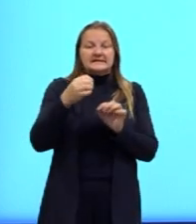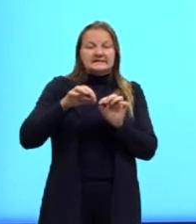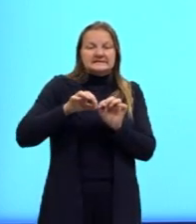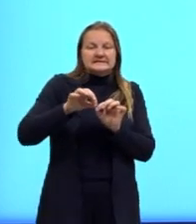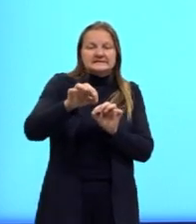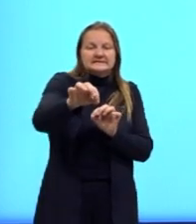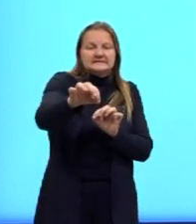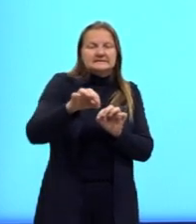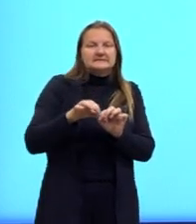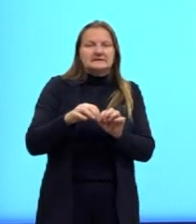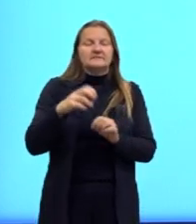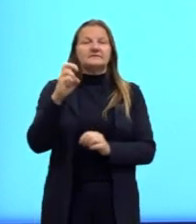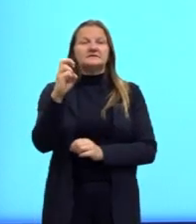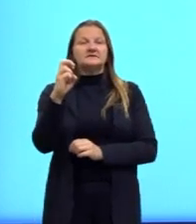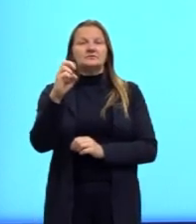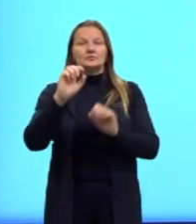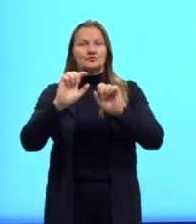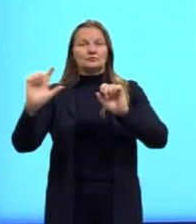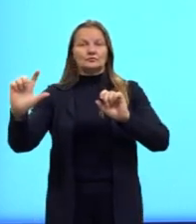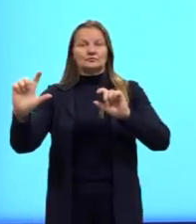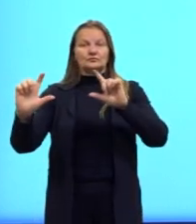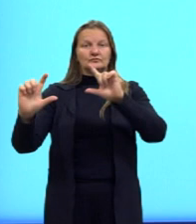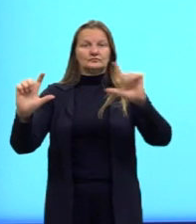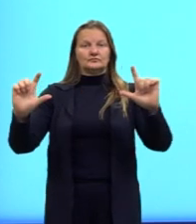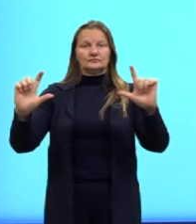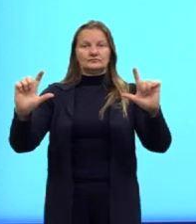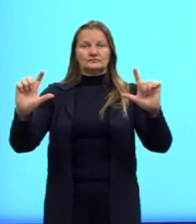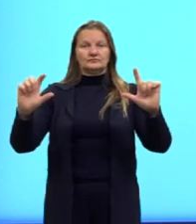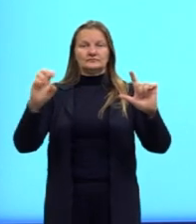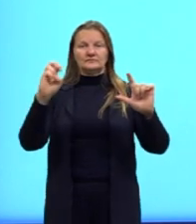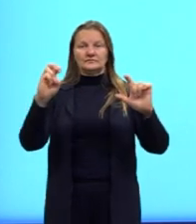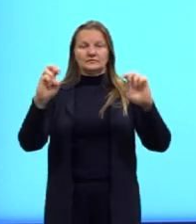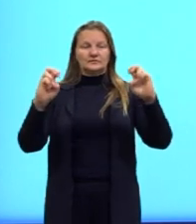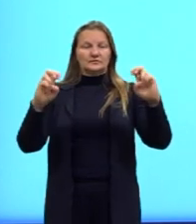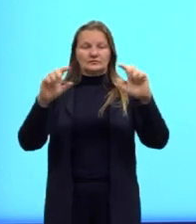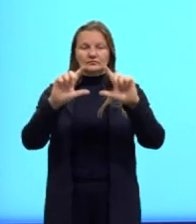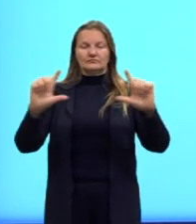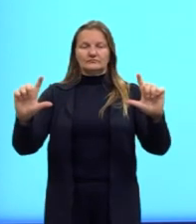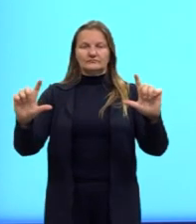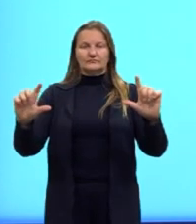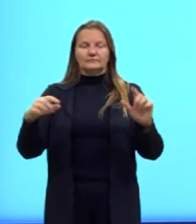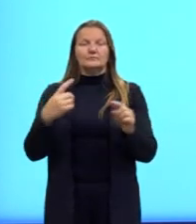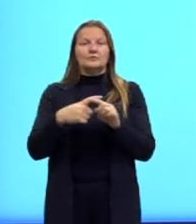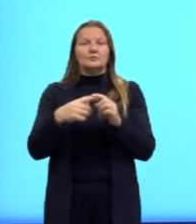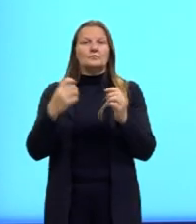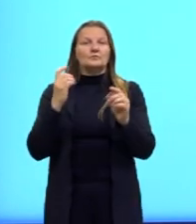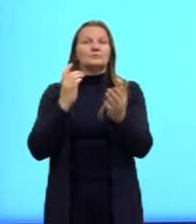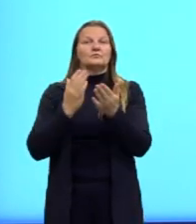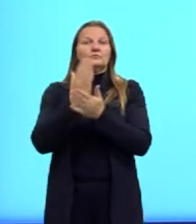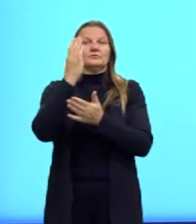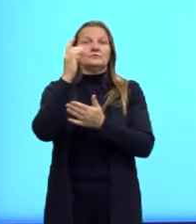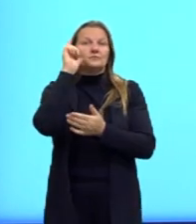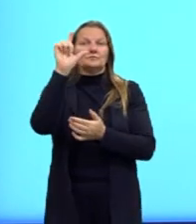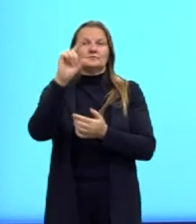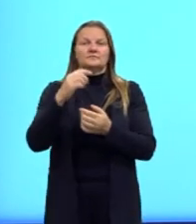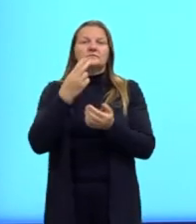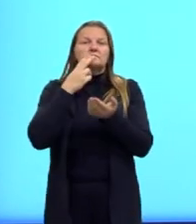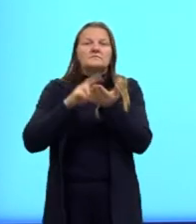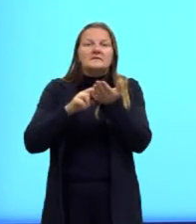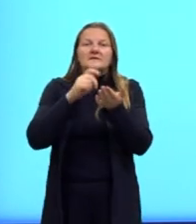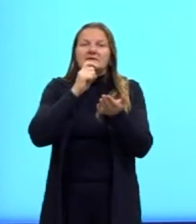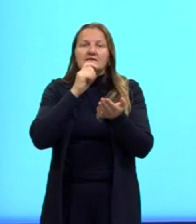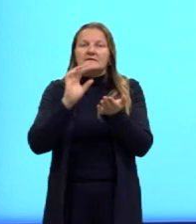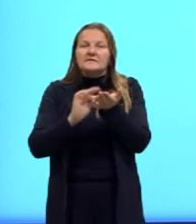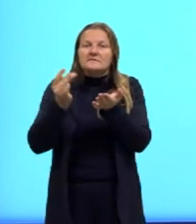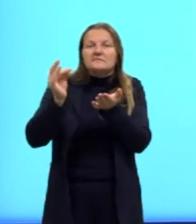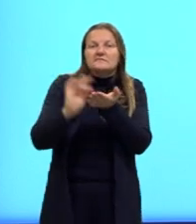nesse cálculo diária, seja obtido, então, o selo, tá? A largura inicial de 3